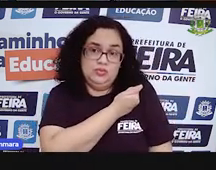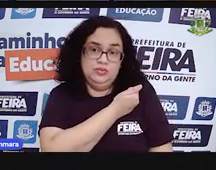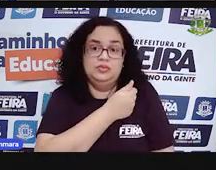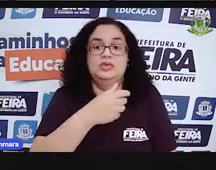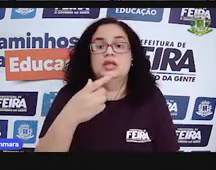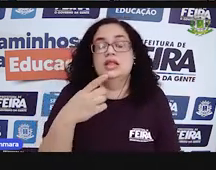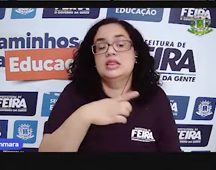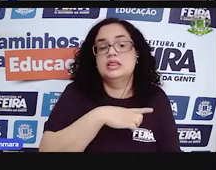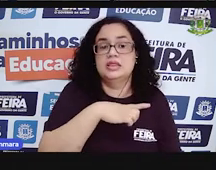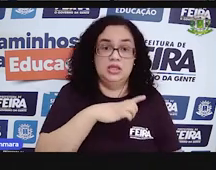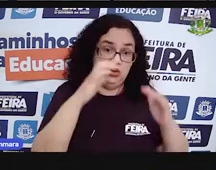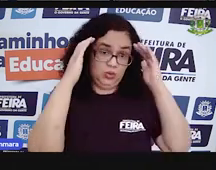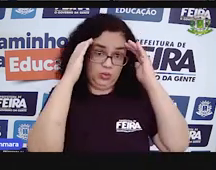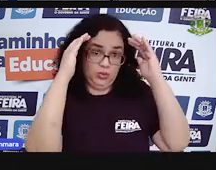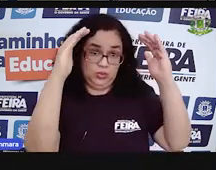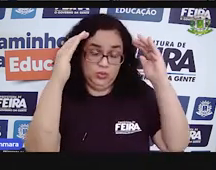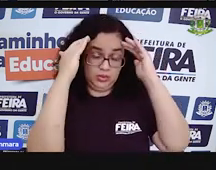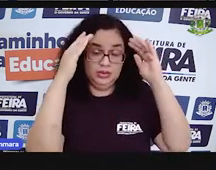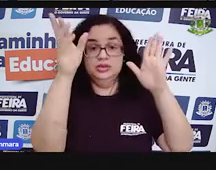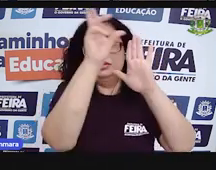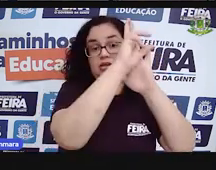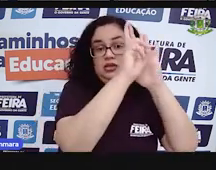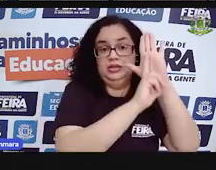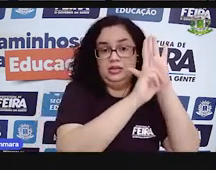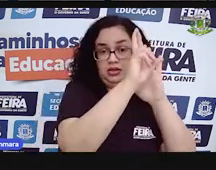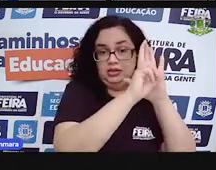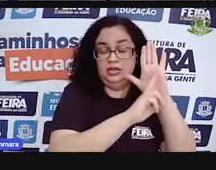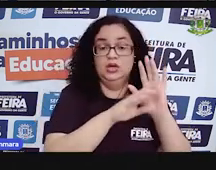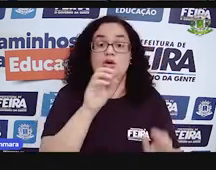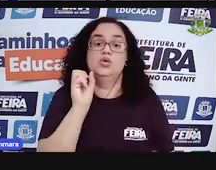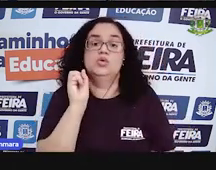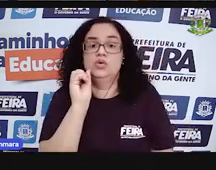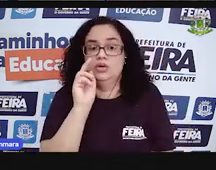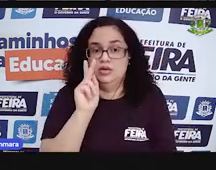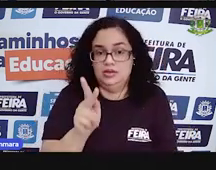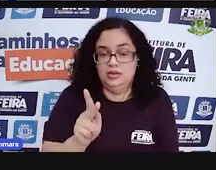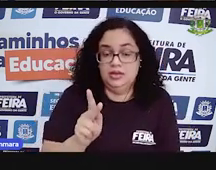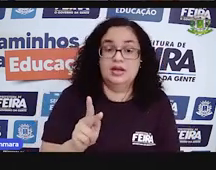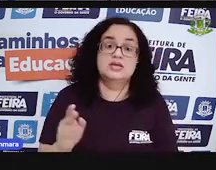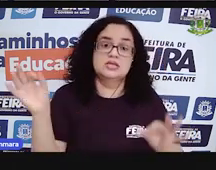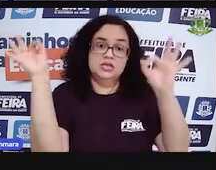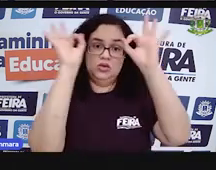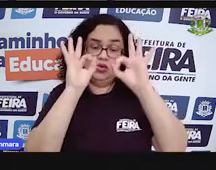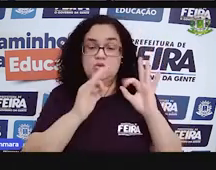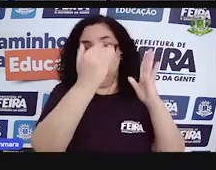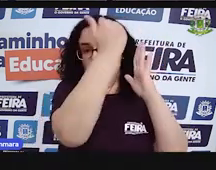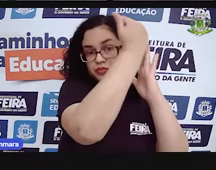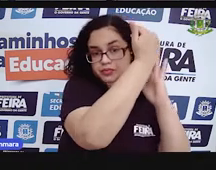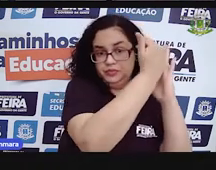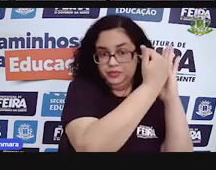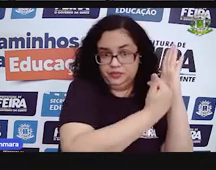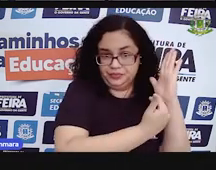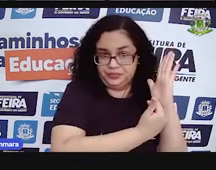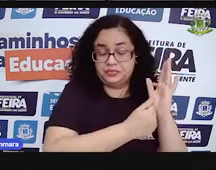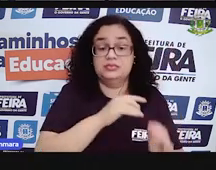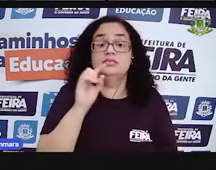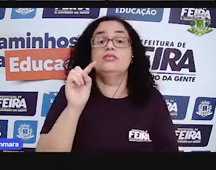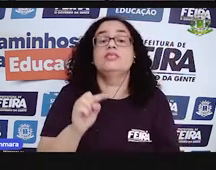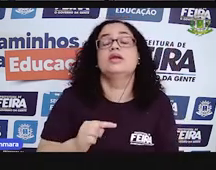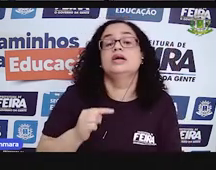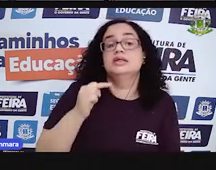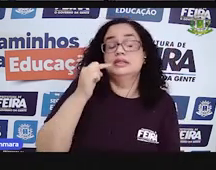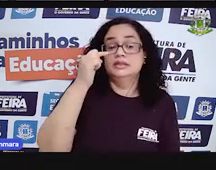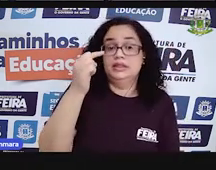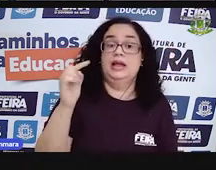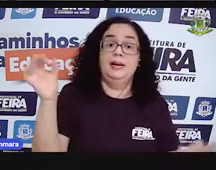a gente não respeitou essa regrinha aqui. Tá bom? Então é só seguir essa orientaçãozinha. Depois de